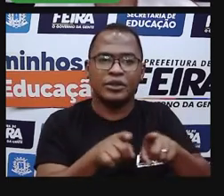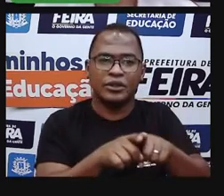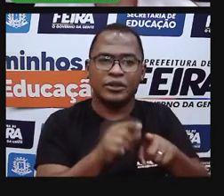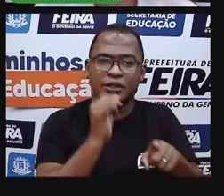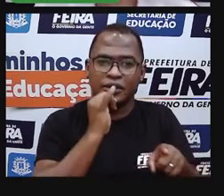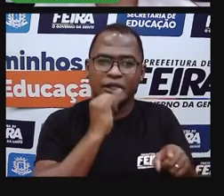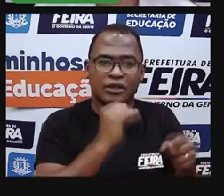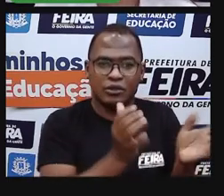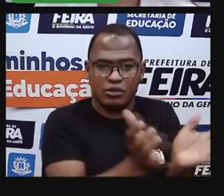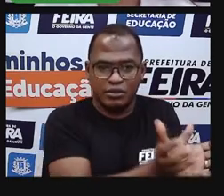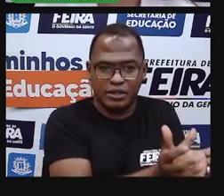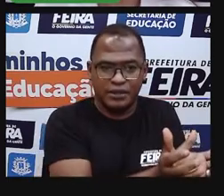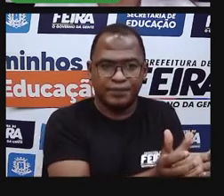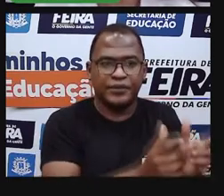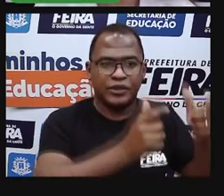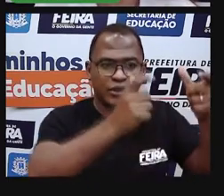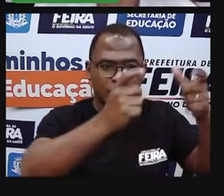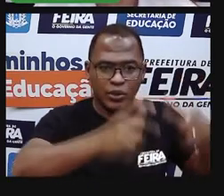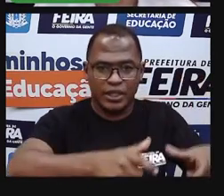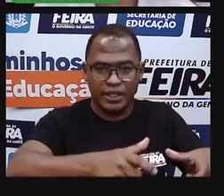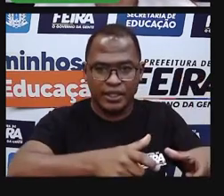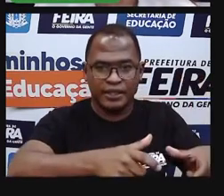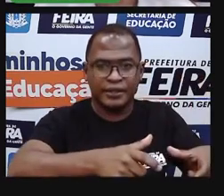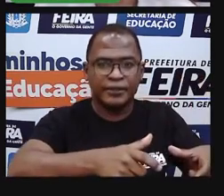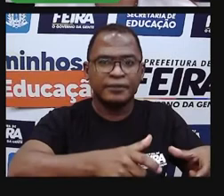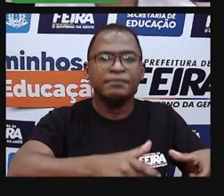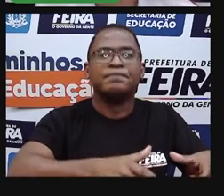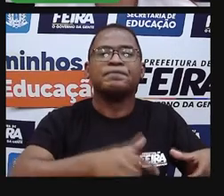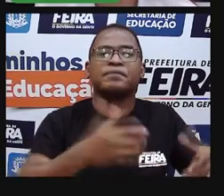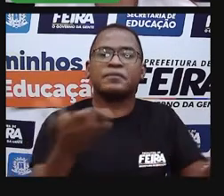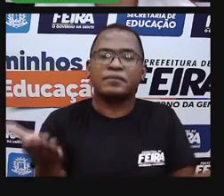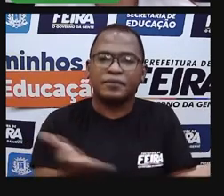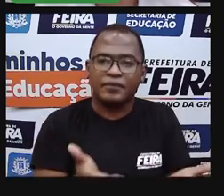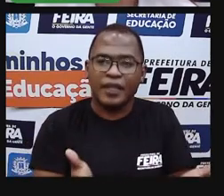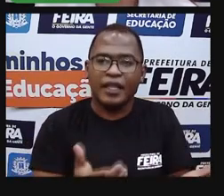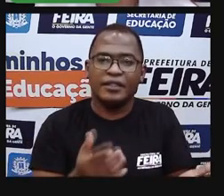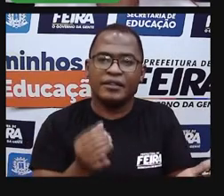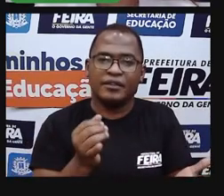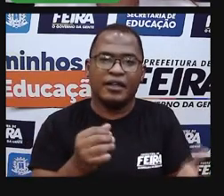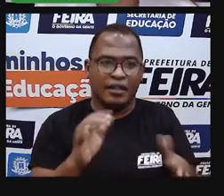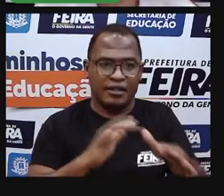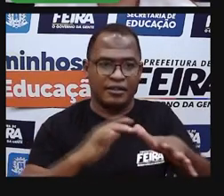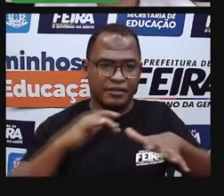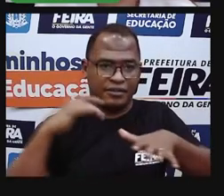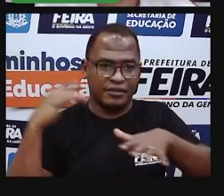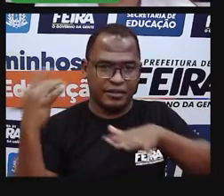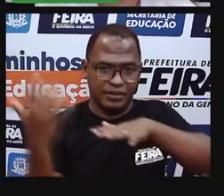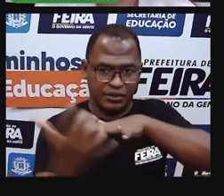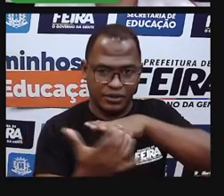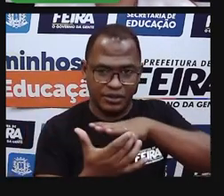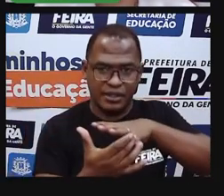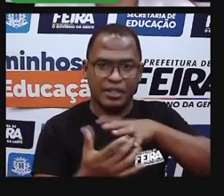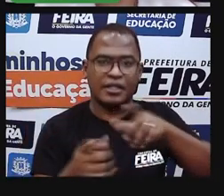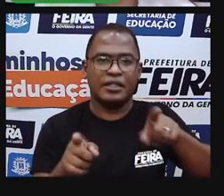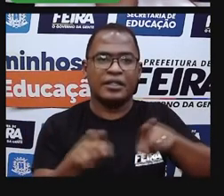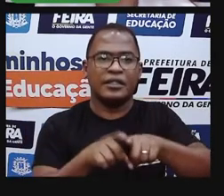territoriais, virtuais, quilombolas, indígenas. Vamos rever um pouquinho delas?